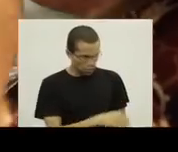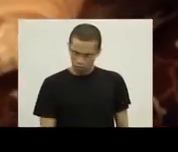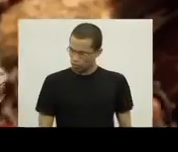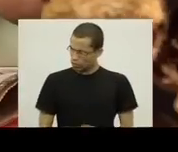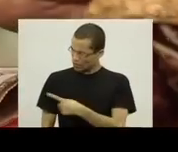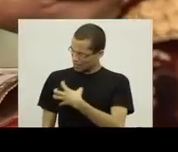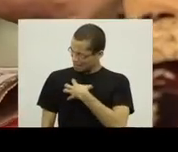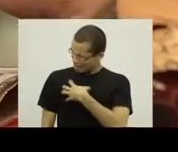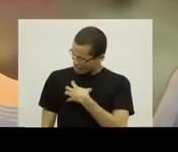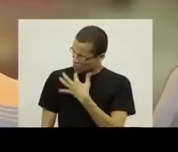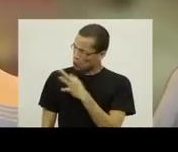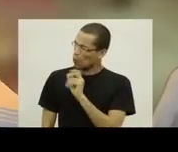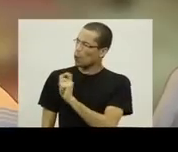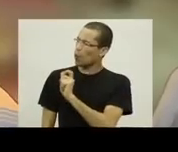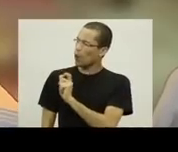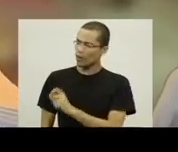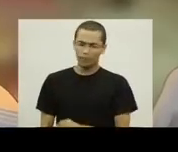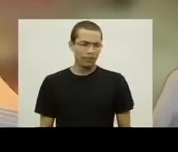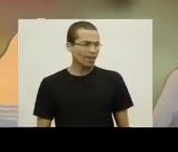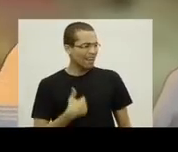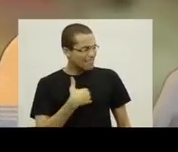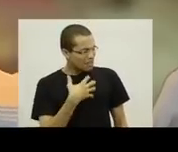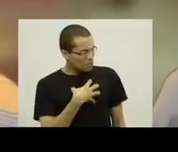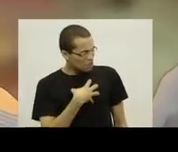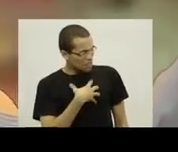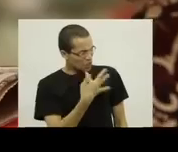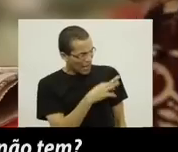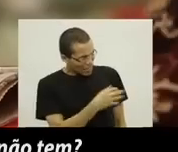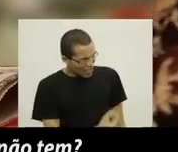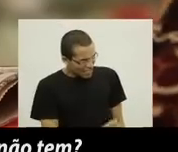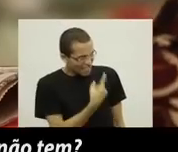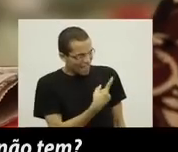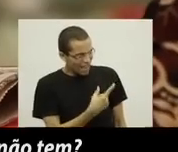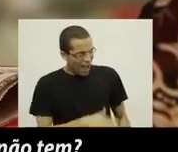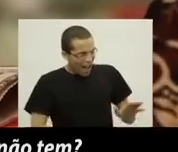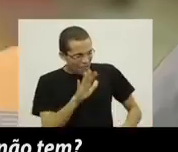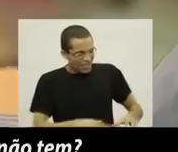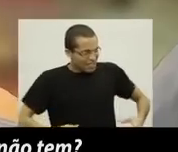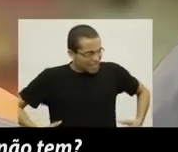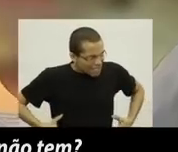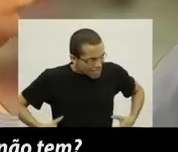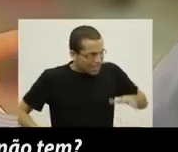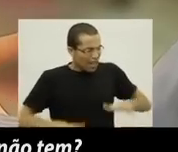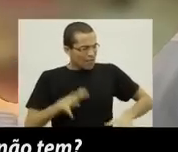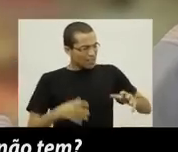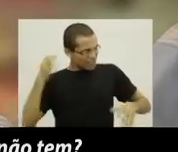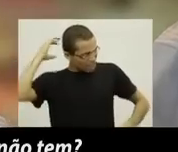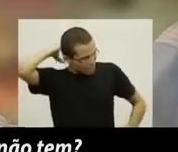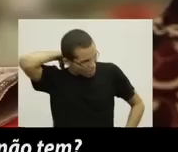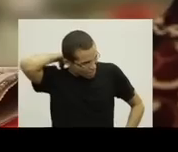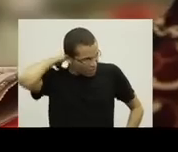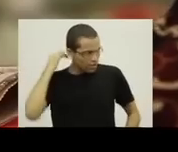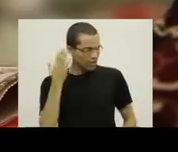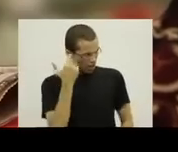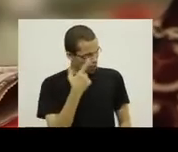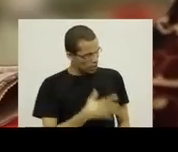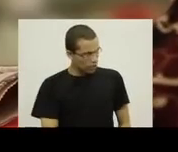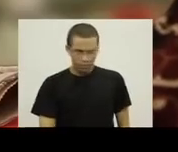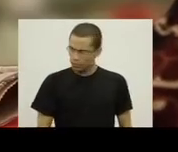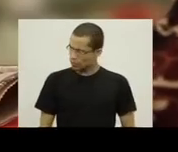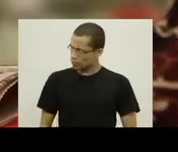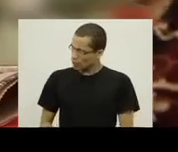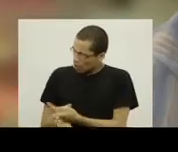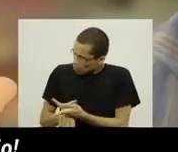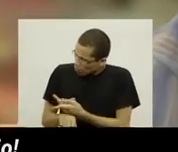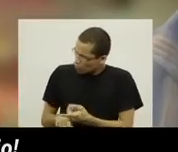A senhora tá sentindo o quê, dona Deus? Ah, seu índio, eu tô sentindo uma dor estranha. Tem hora que é nas cadeiras, tem hora que é no Mucumbu, não tem? Mulher, procure